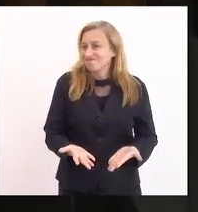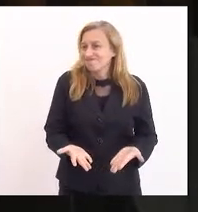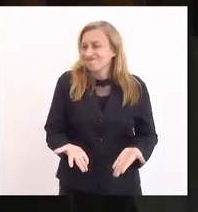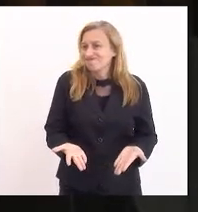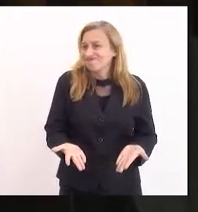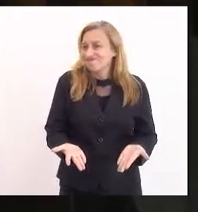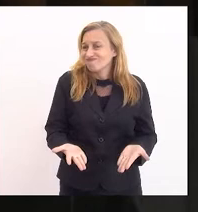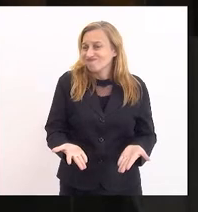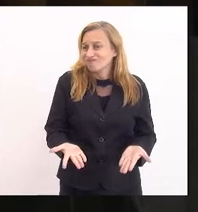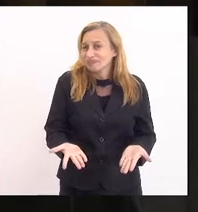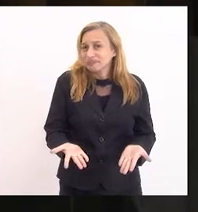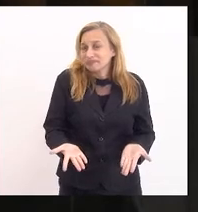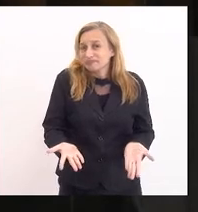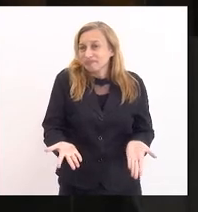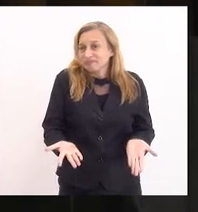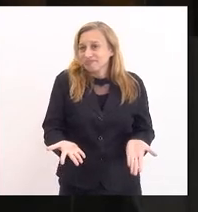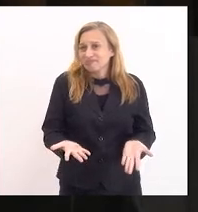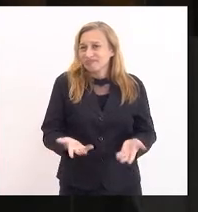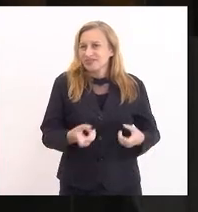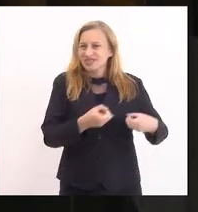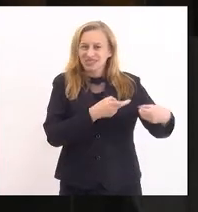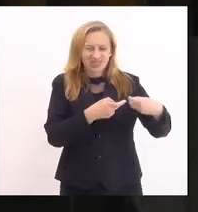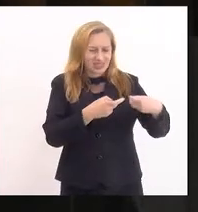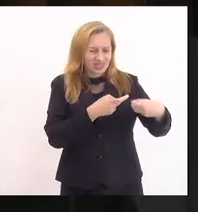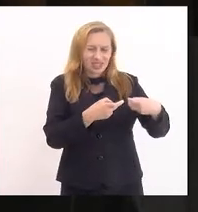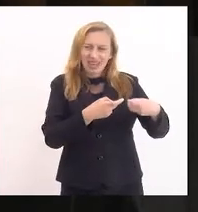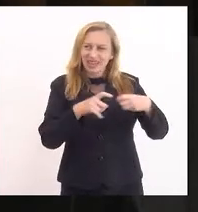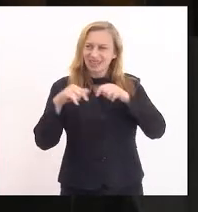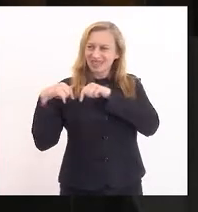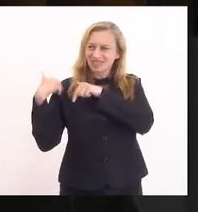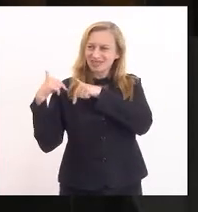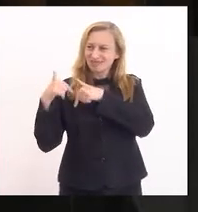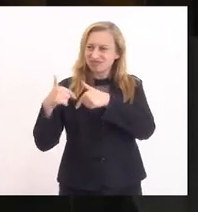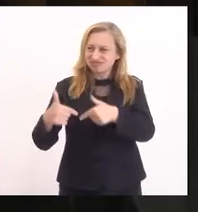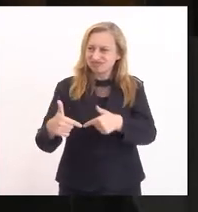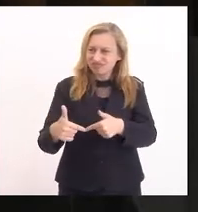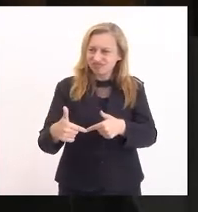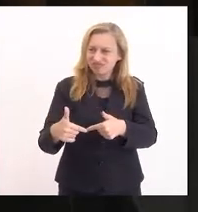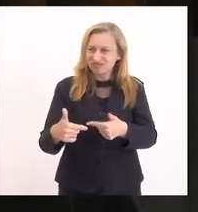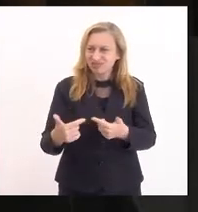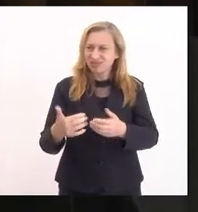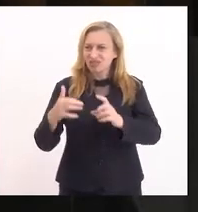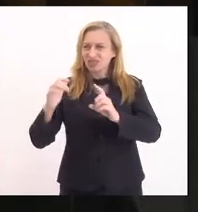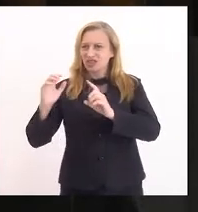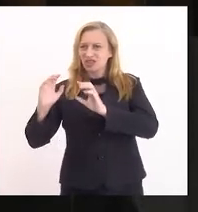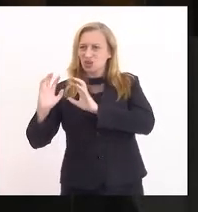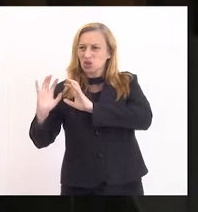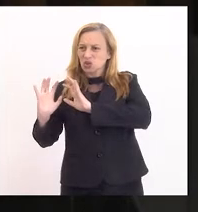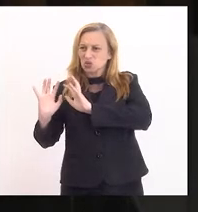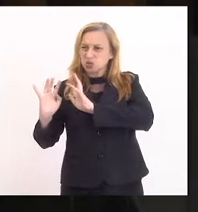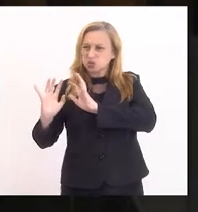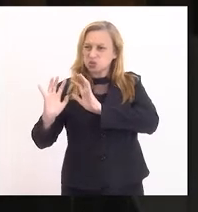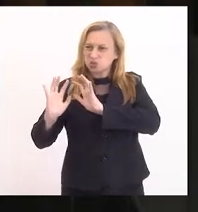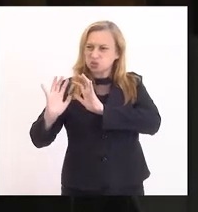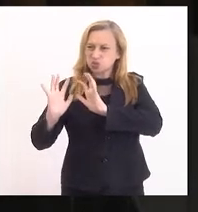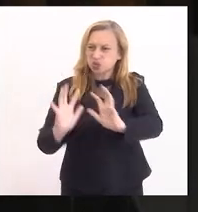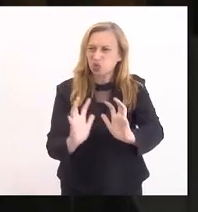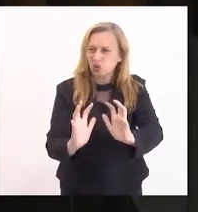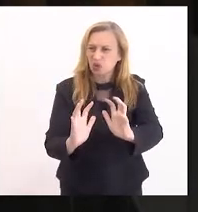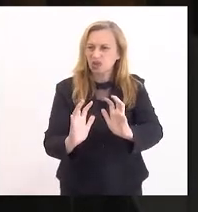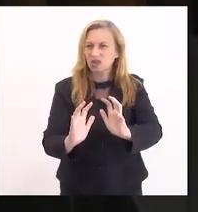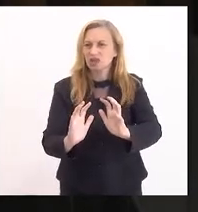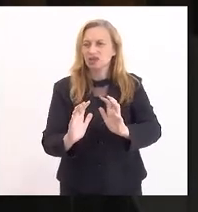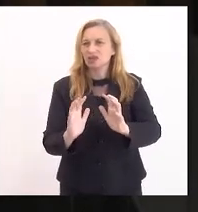de forma, guerra de forma tradicional, de invasão, é